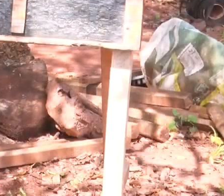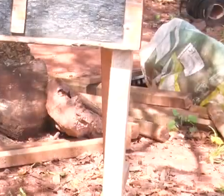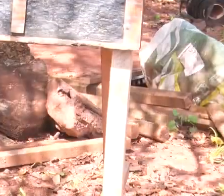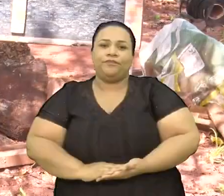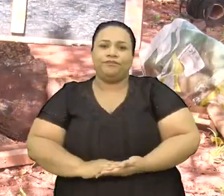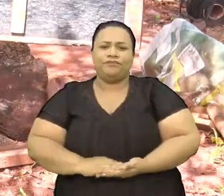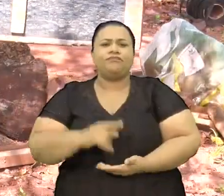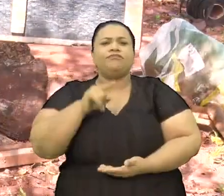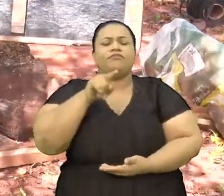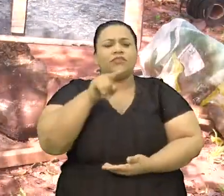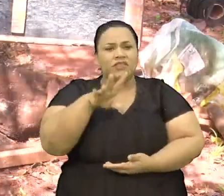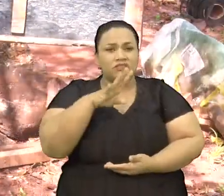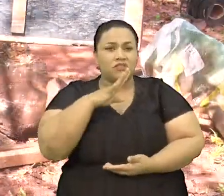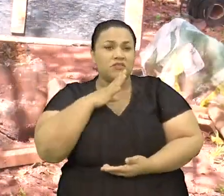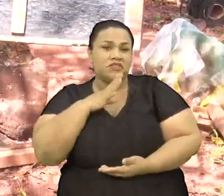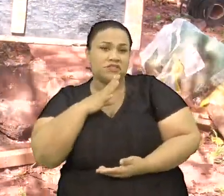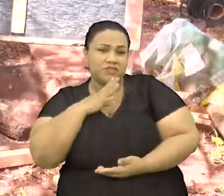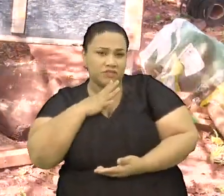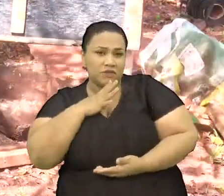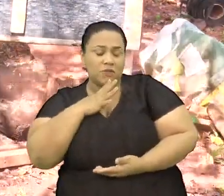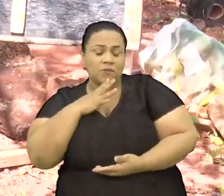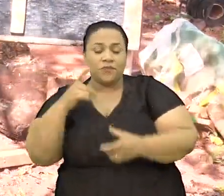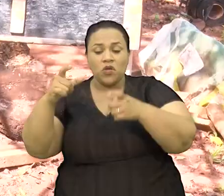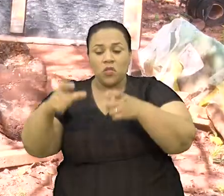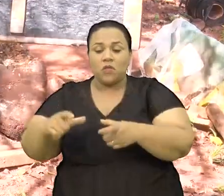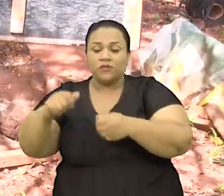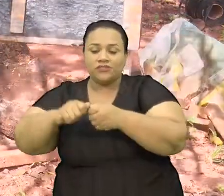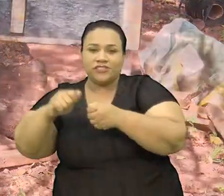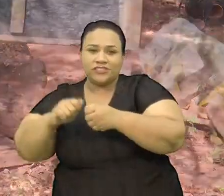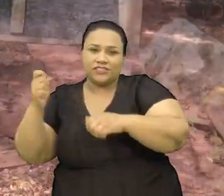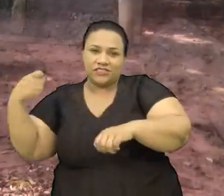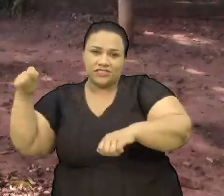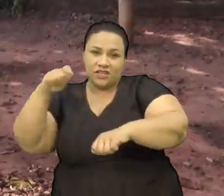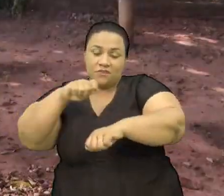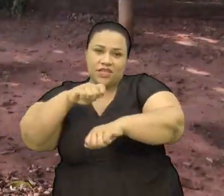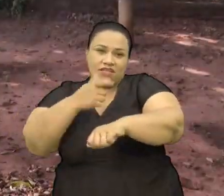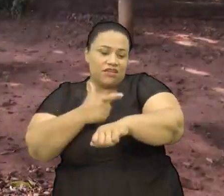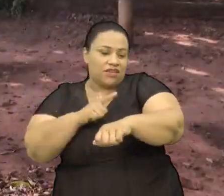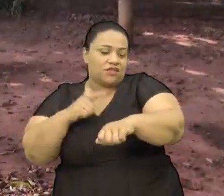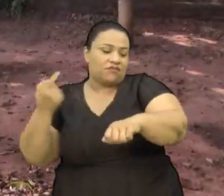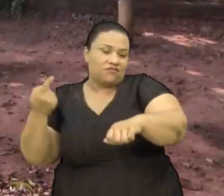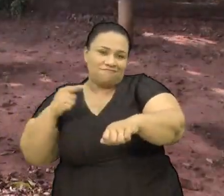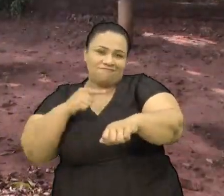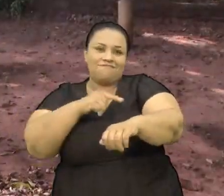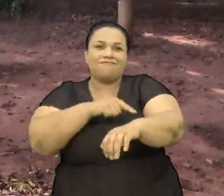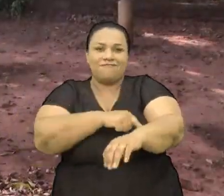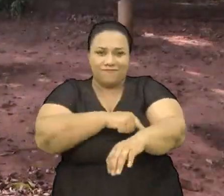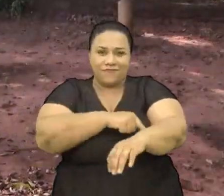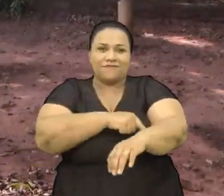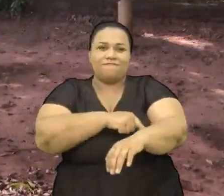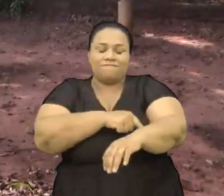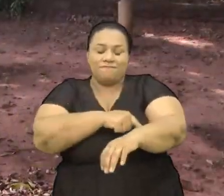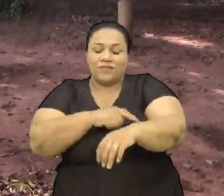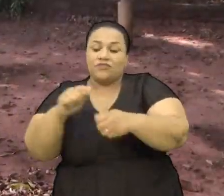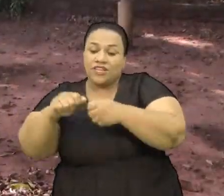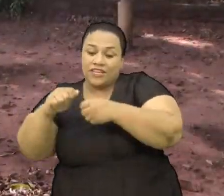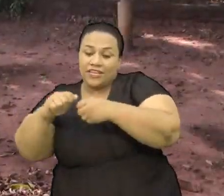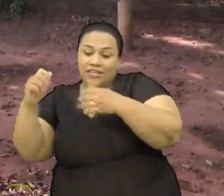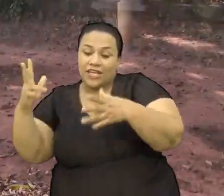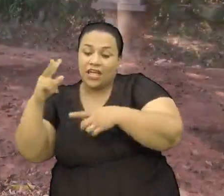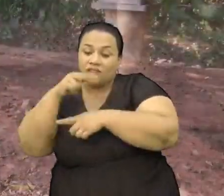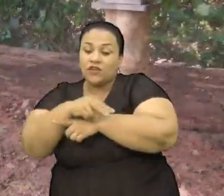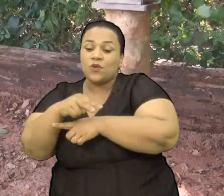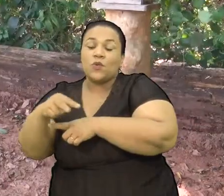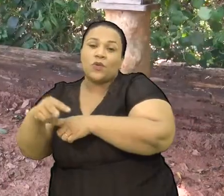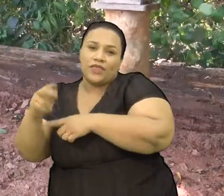Você já ouviu a expressão Meliponário É o lugar onde são criadas De forma racional Espécies